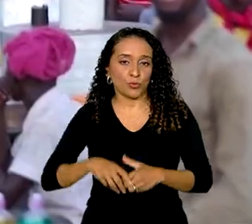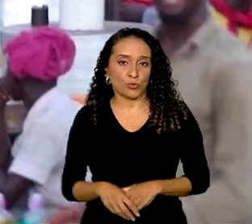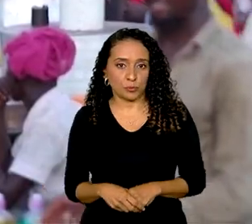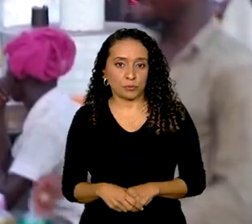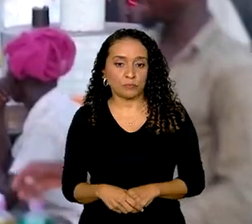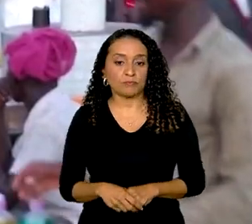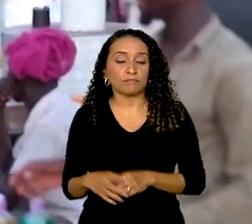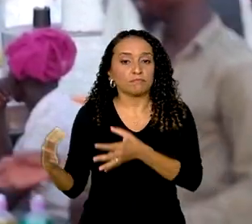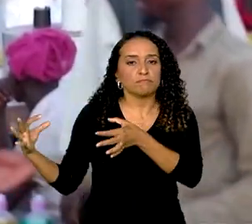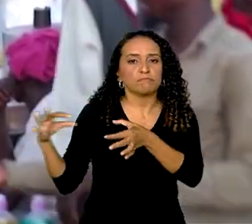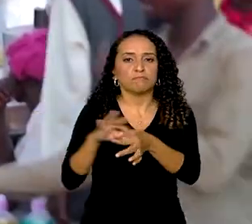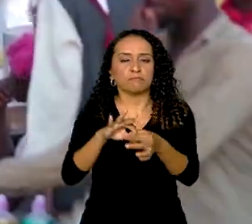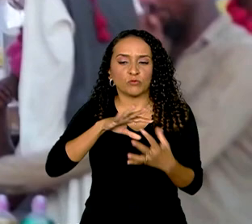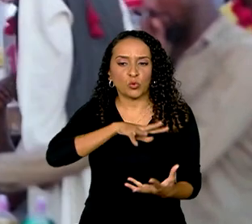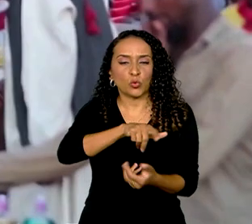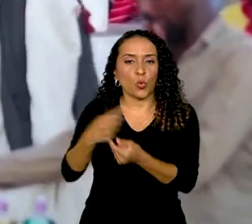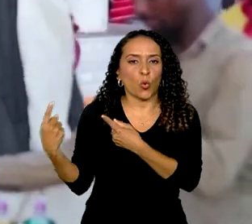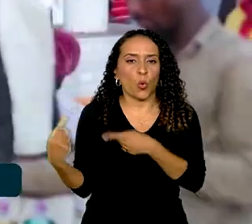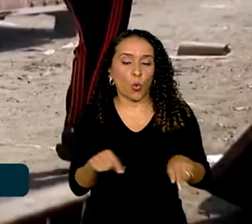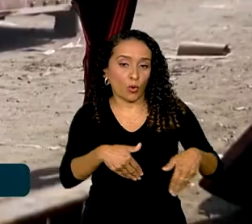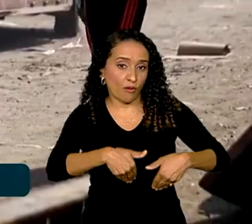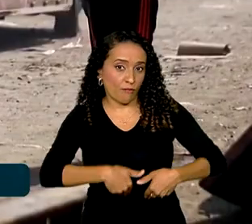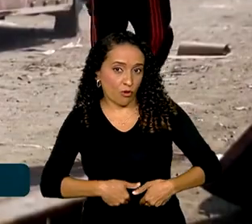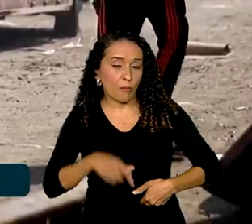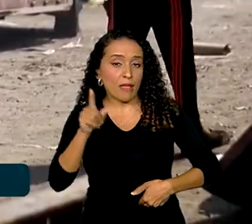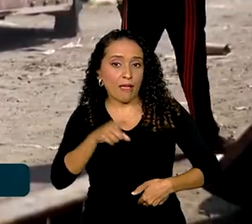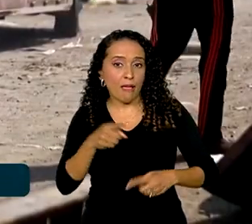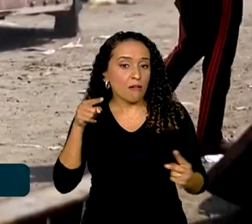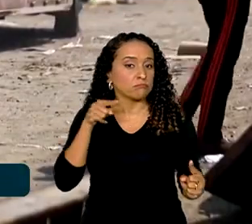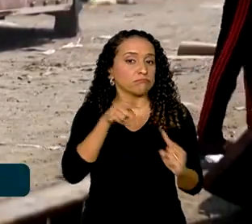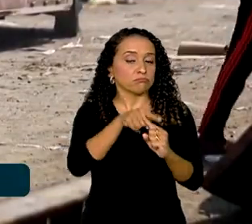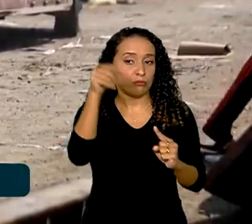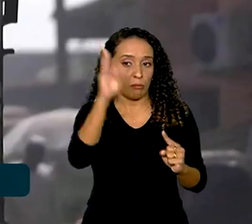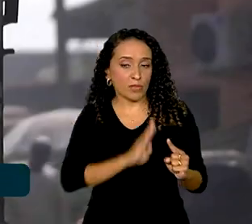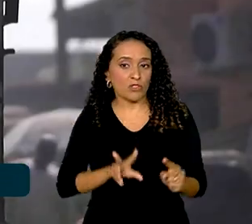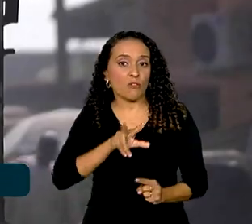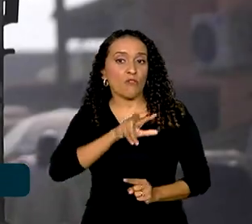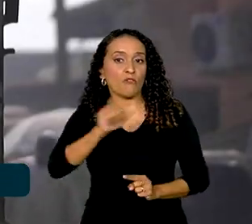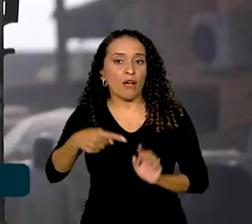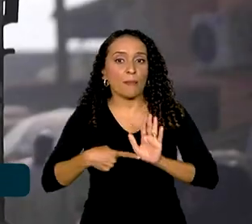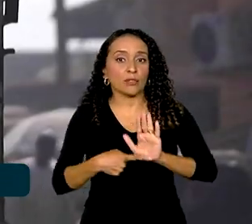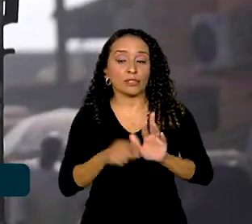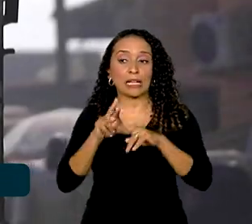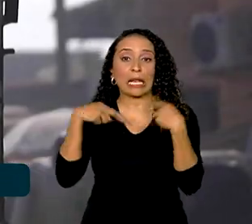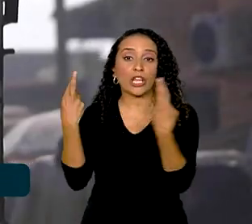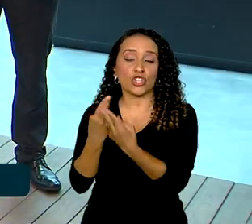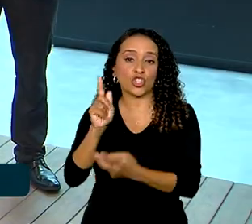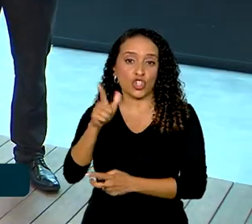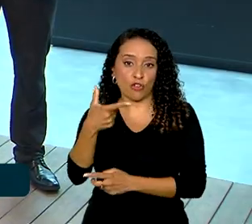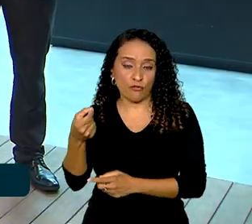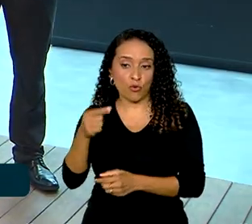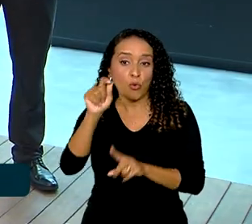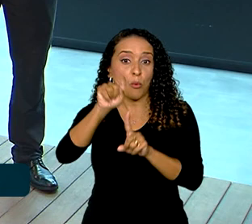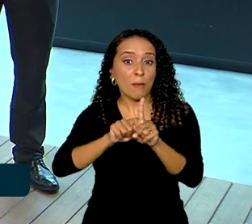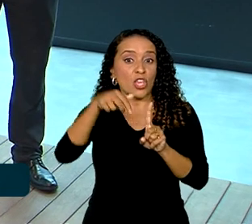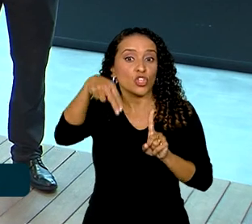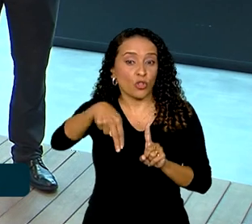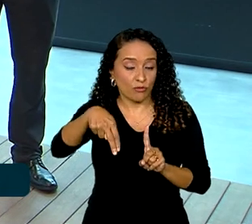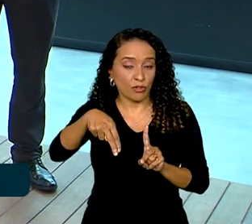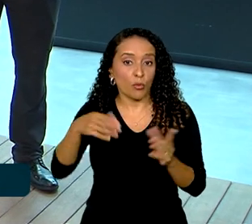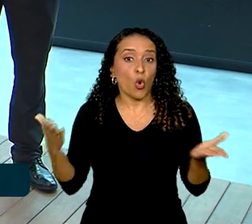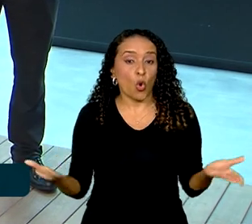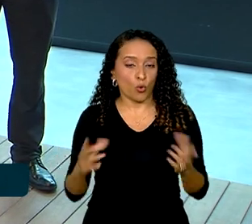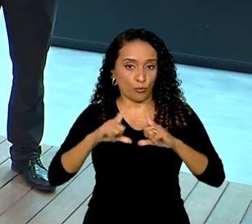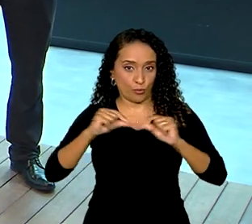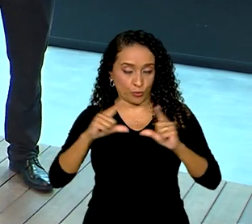Uma aliança global contra a fome é uma das metas que o Brasil vai apresentar durante a reunião do G20 em novembro. Hoje em